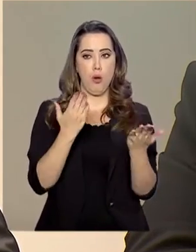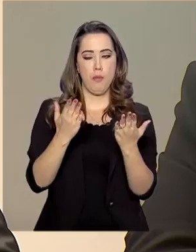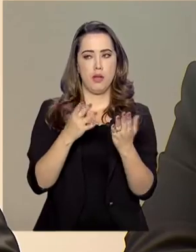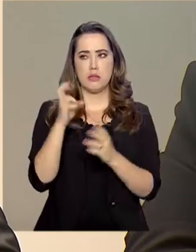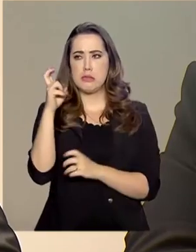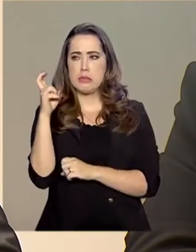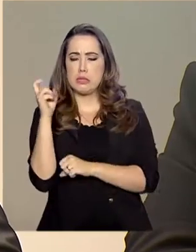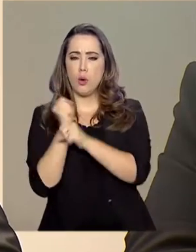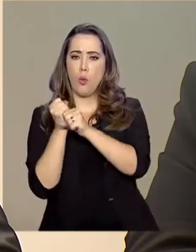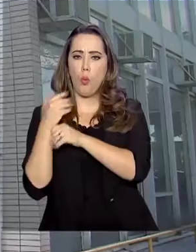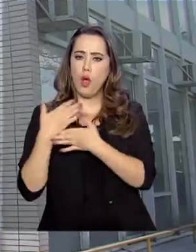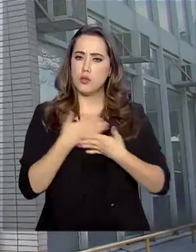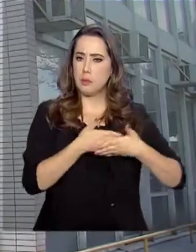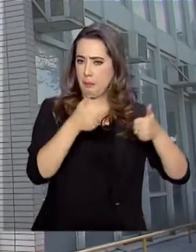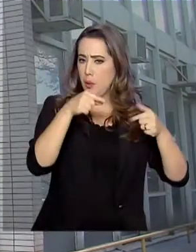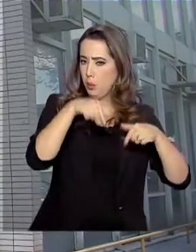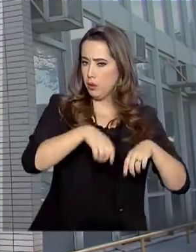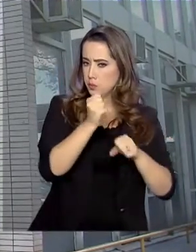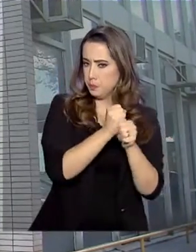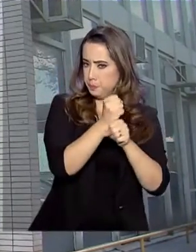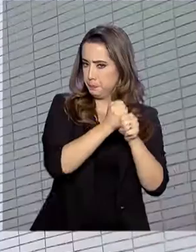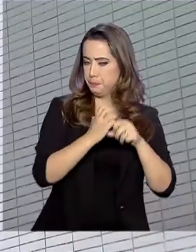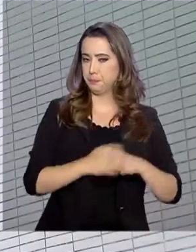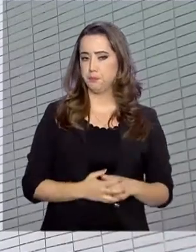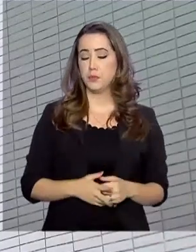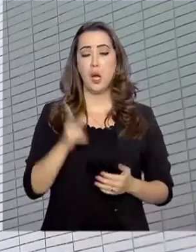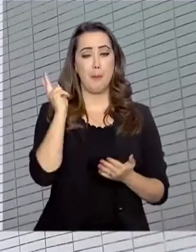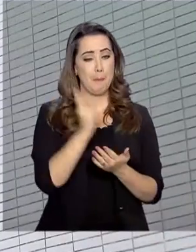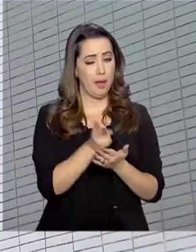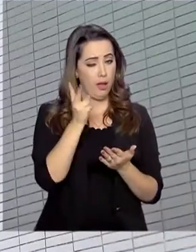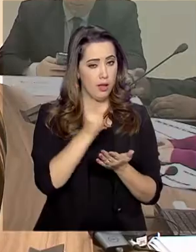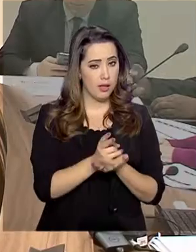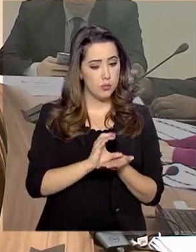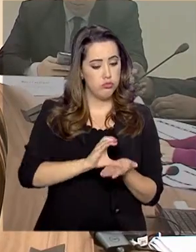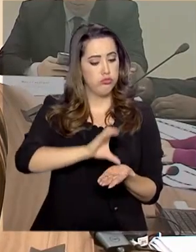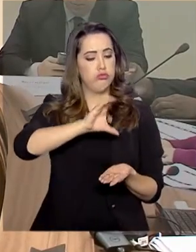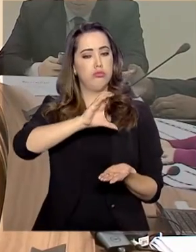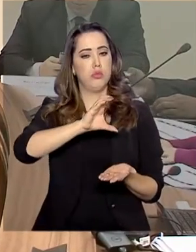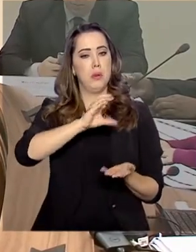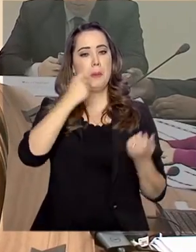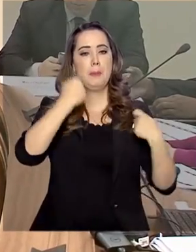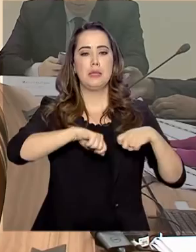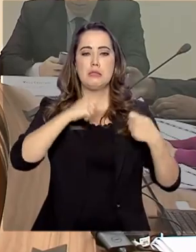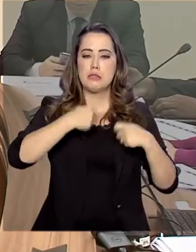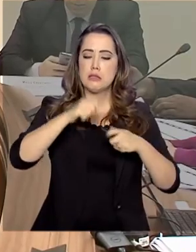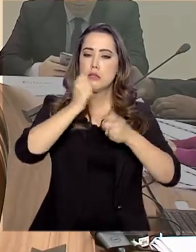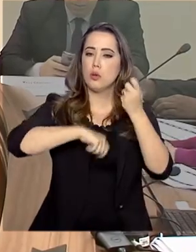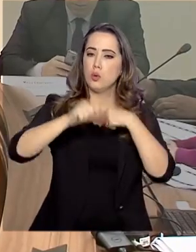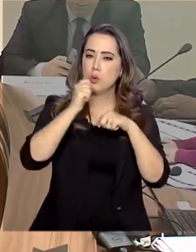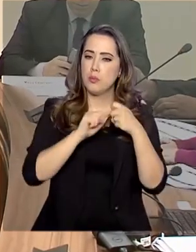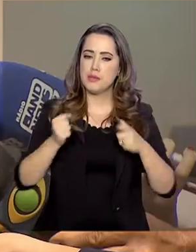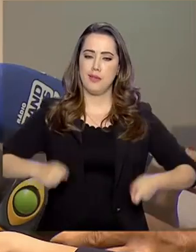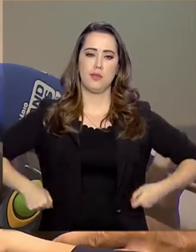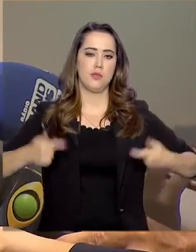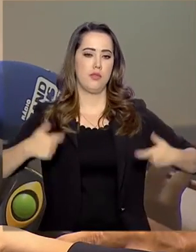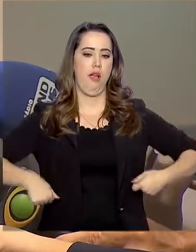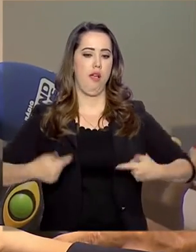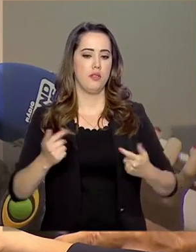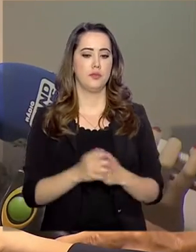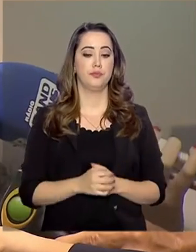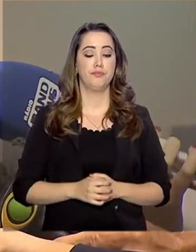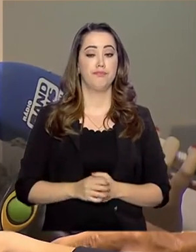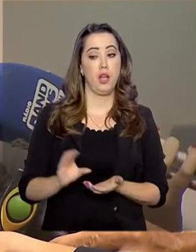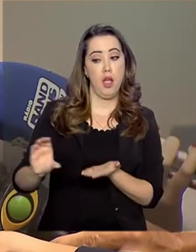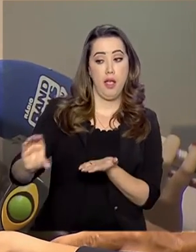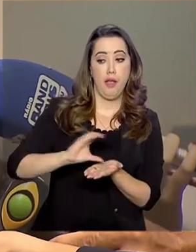anos, desde 2014. Para o governo, mesmo com aumento na arrecadação, é preciso economizar nos gastos. A arrecadação